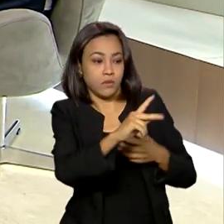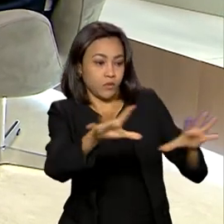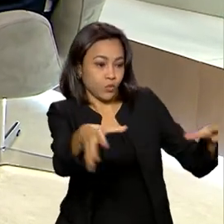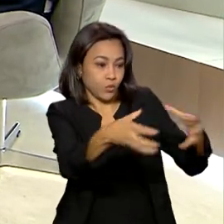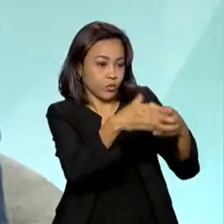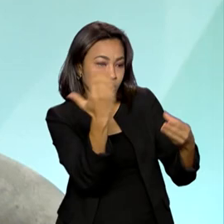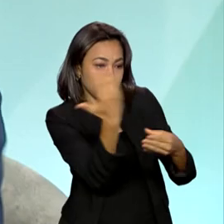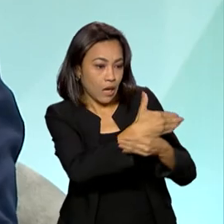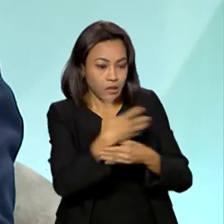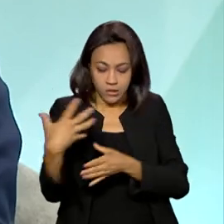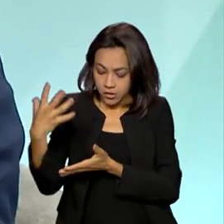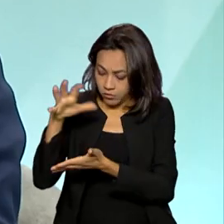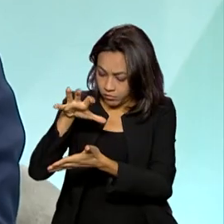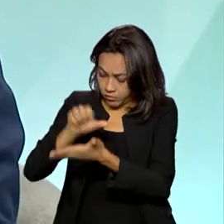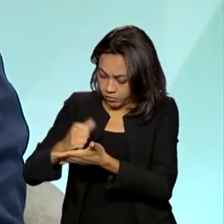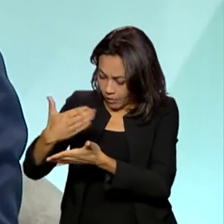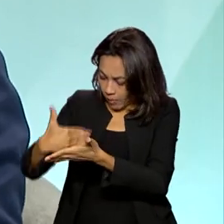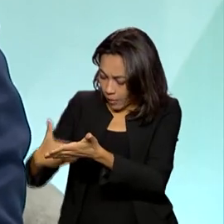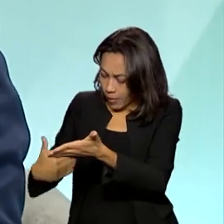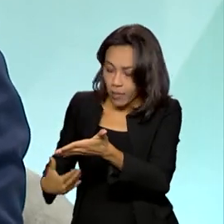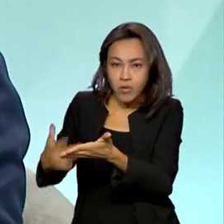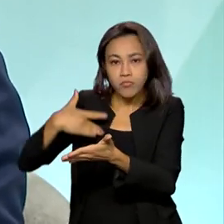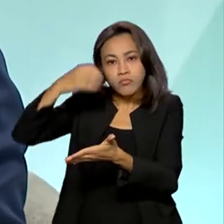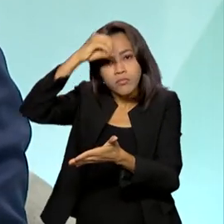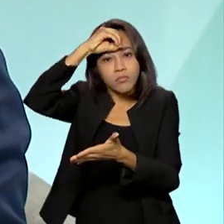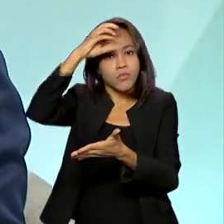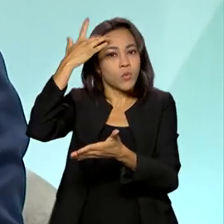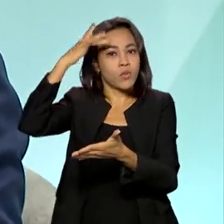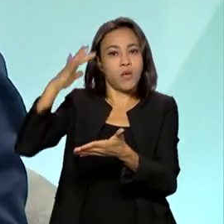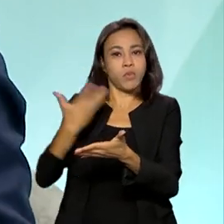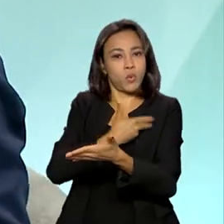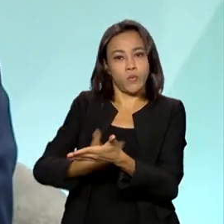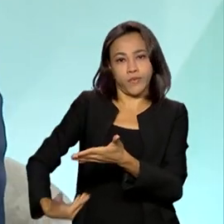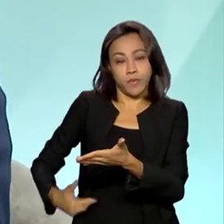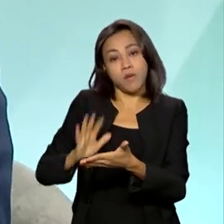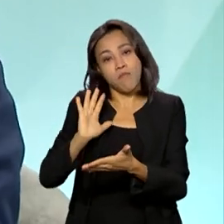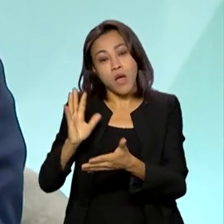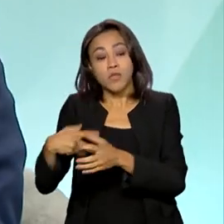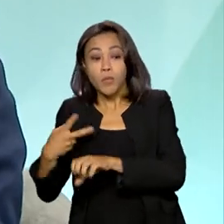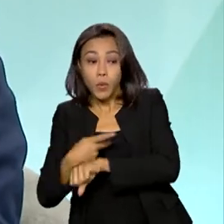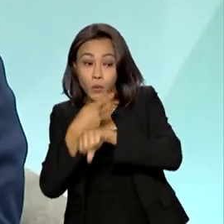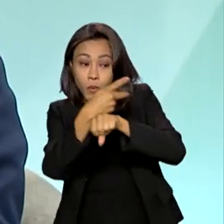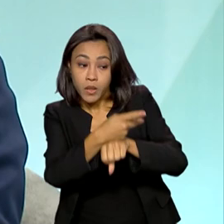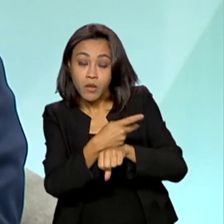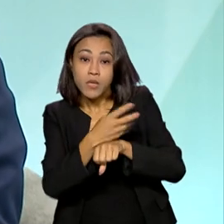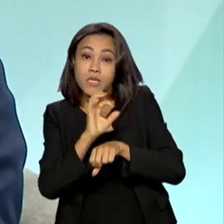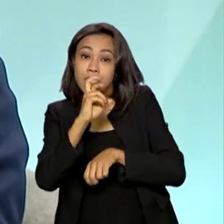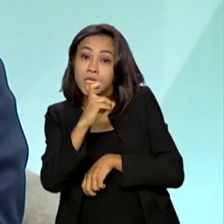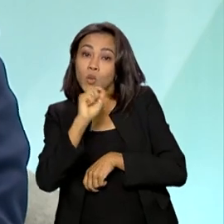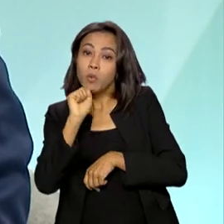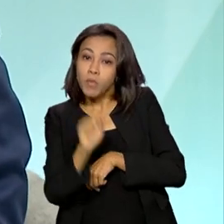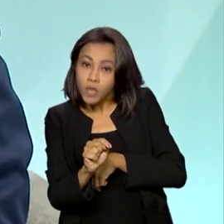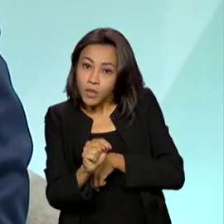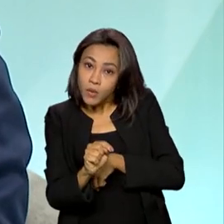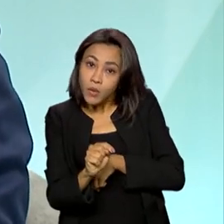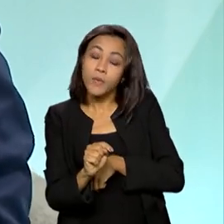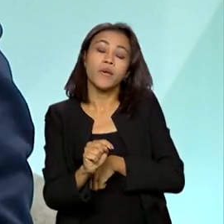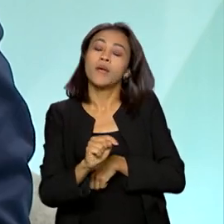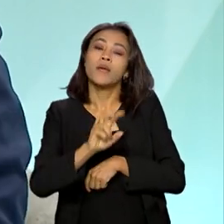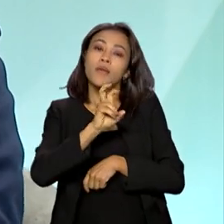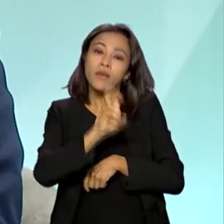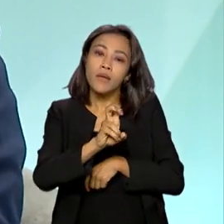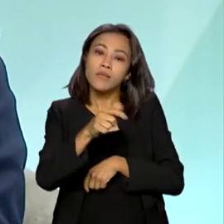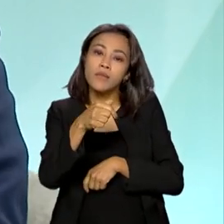qual era o público de taxistas do Brasil, mas nós recorremos aos 5.570 prefeitos